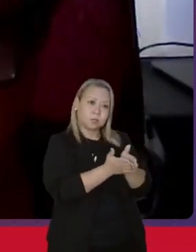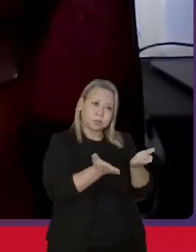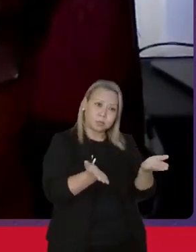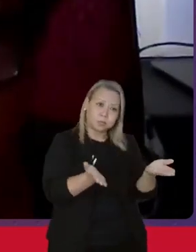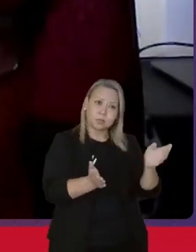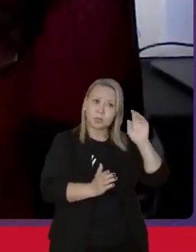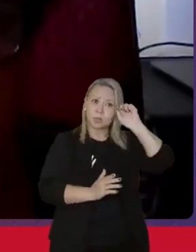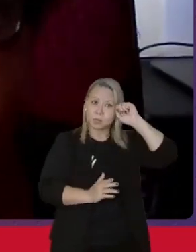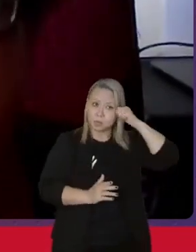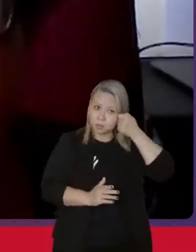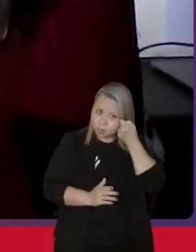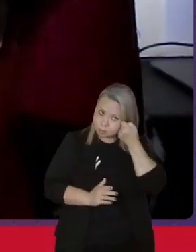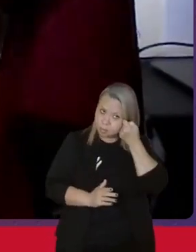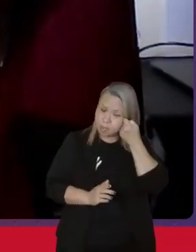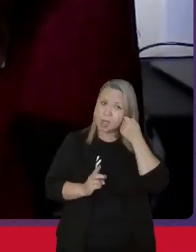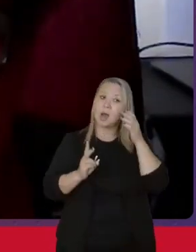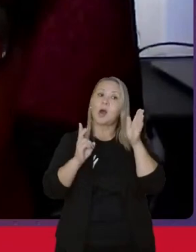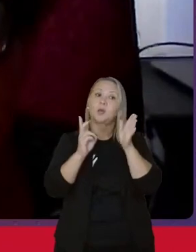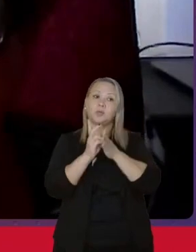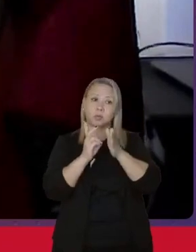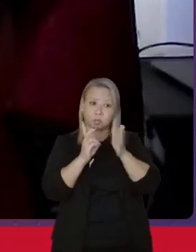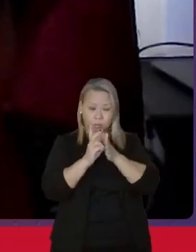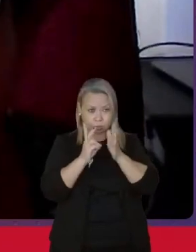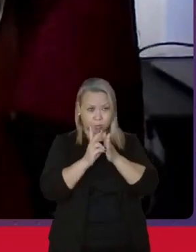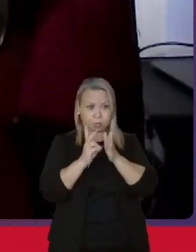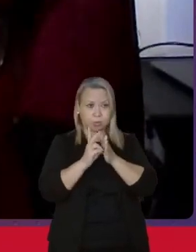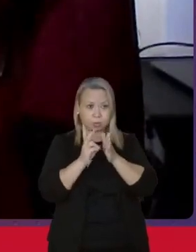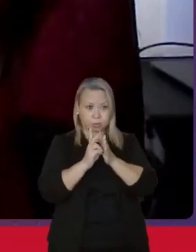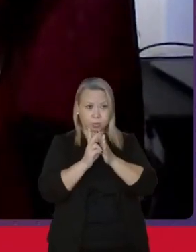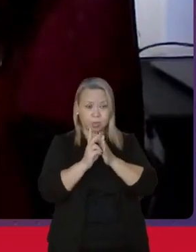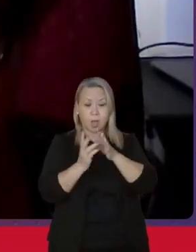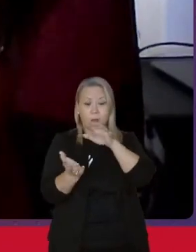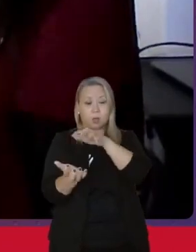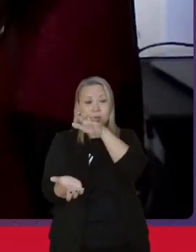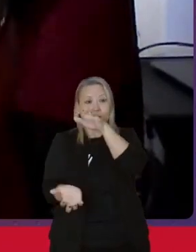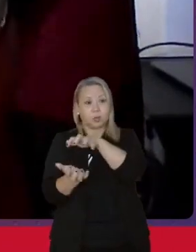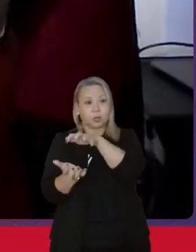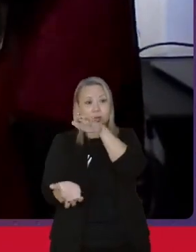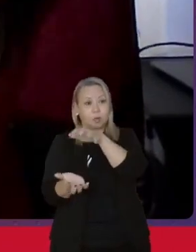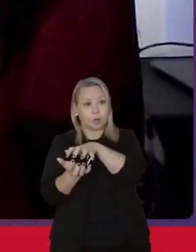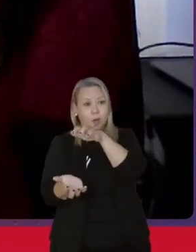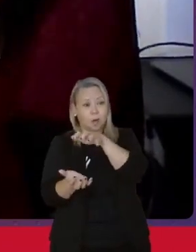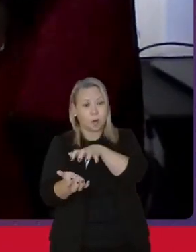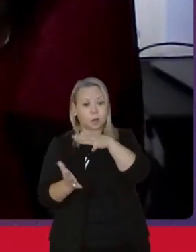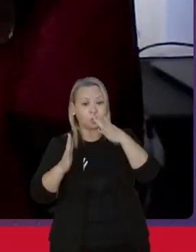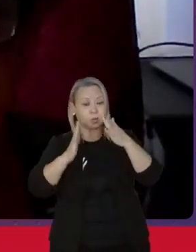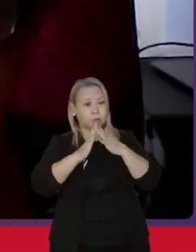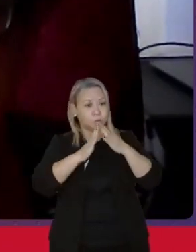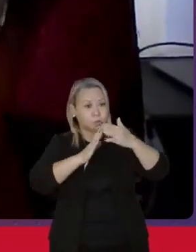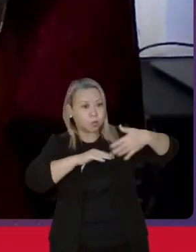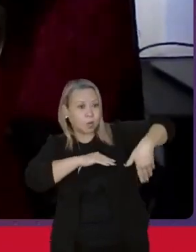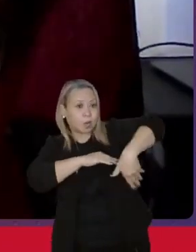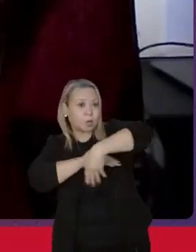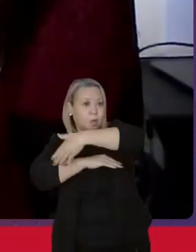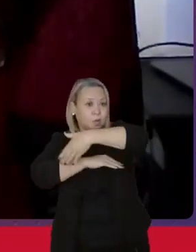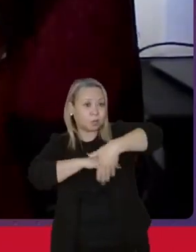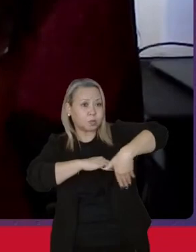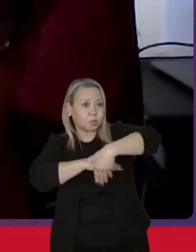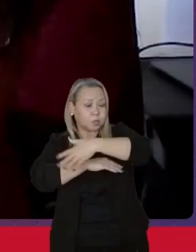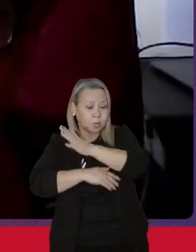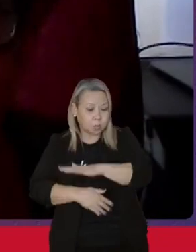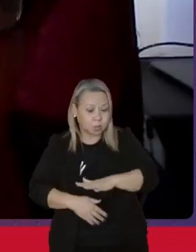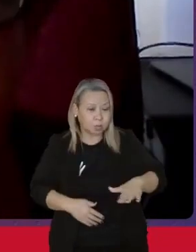negros, dos indígenas, dos idosos, dos moradores de rua, das